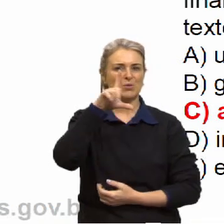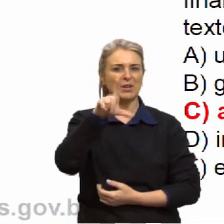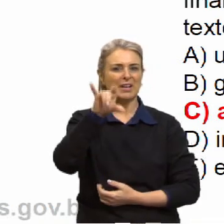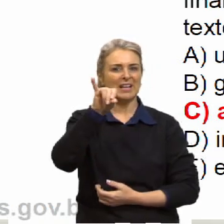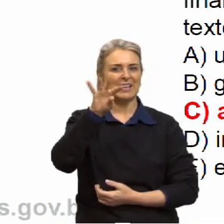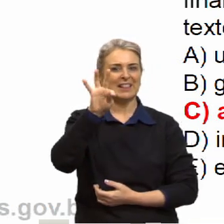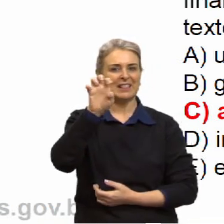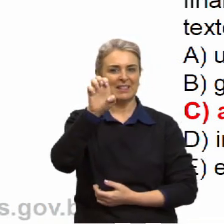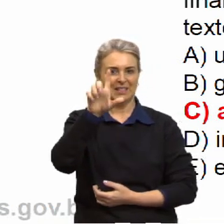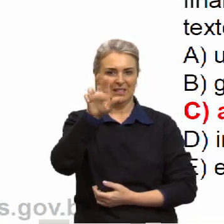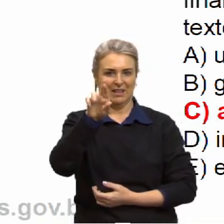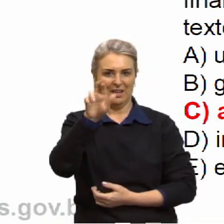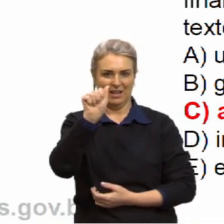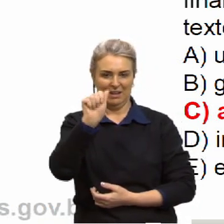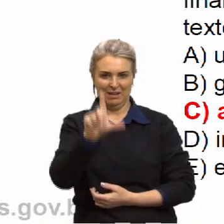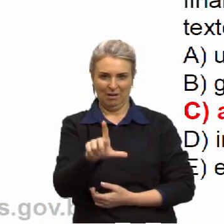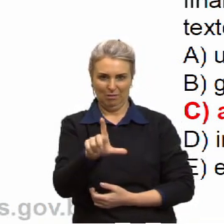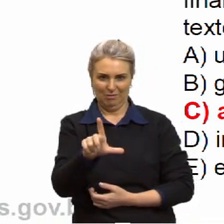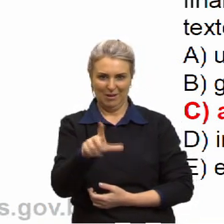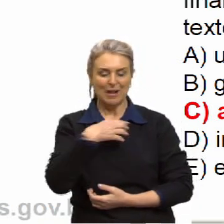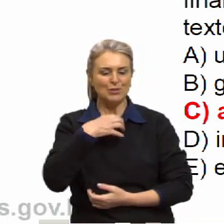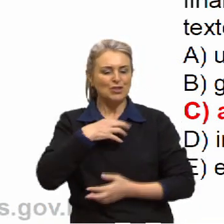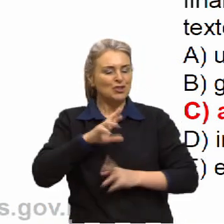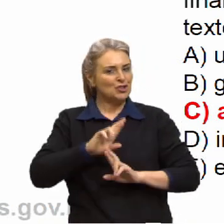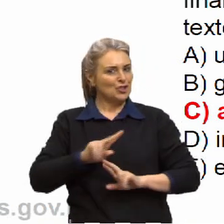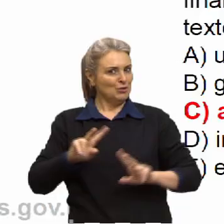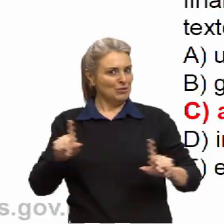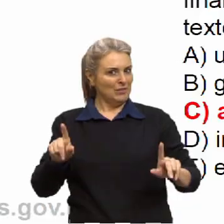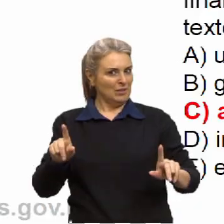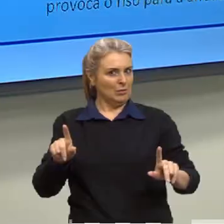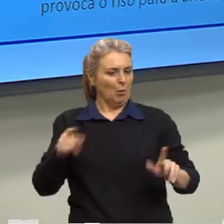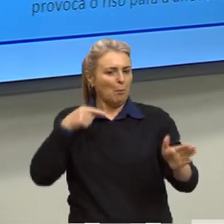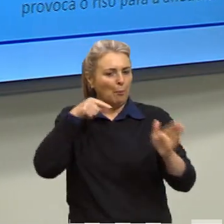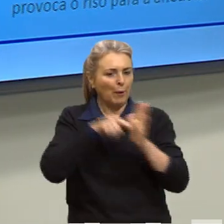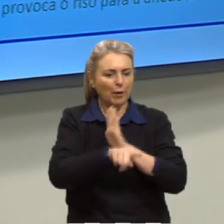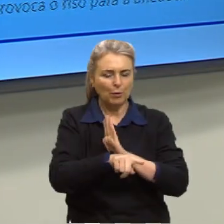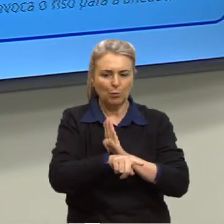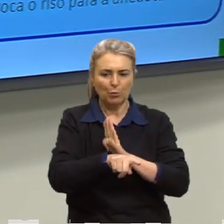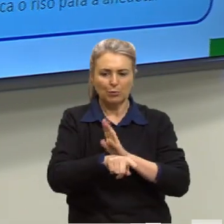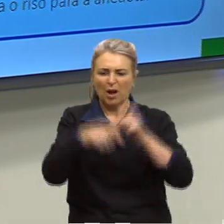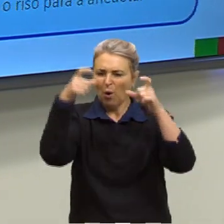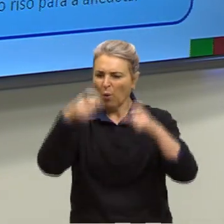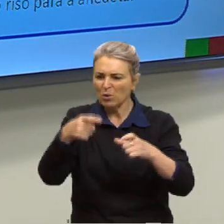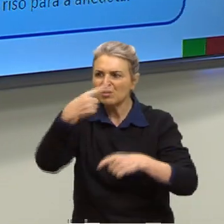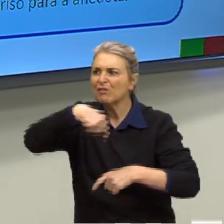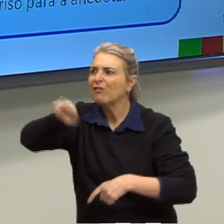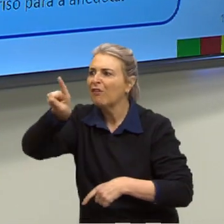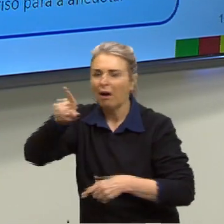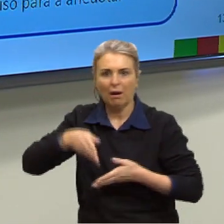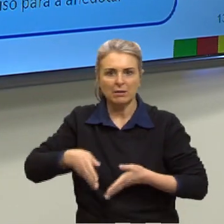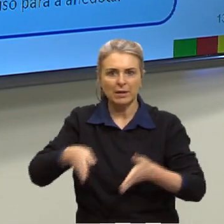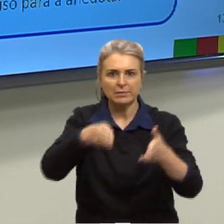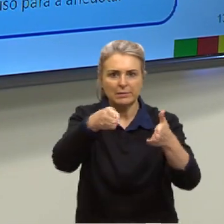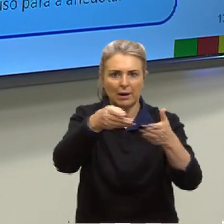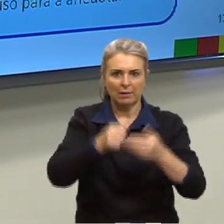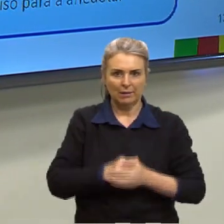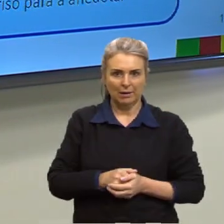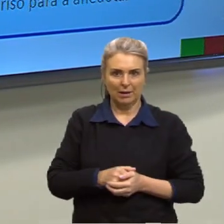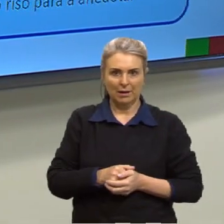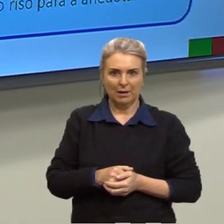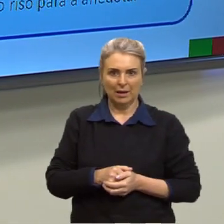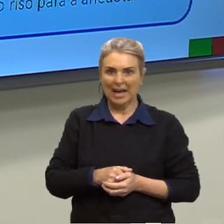aqui nessa questão. Quando a gente diz assim, para onde vai essa estrada, a gente não está dizendo que a estrada se